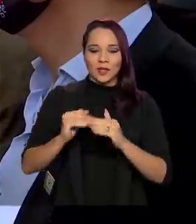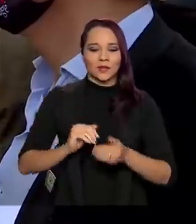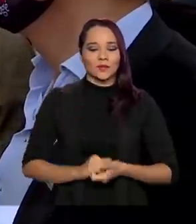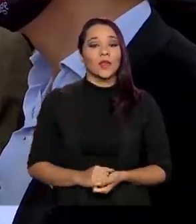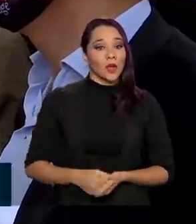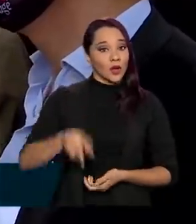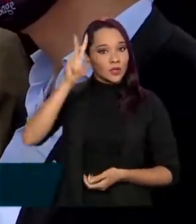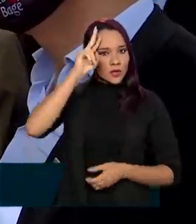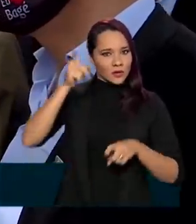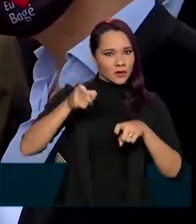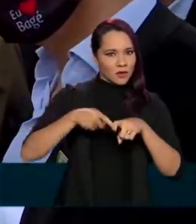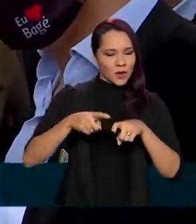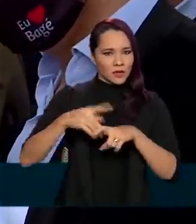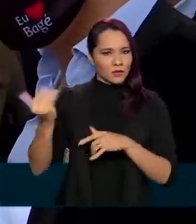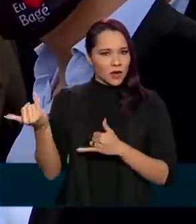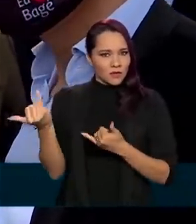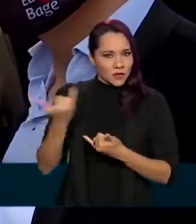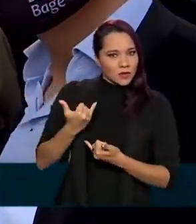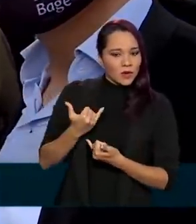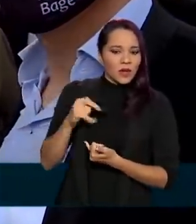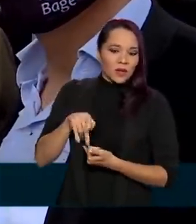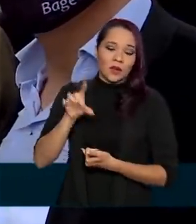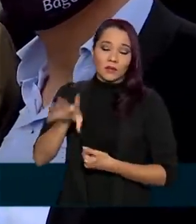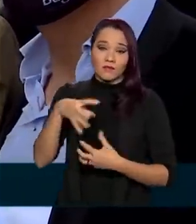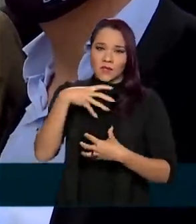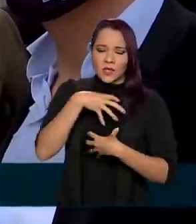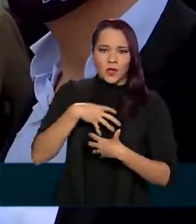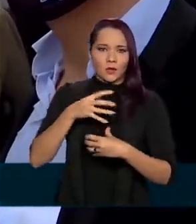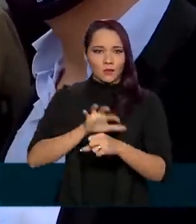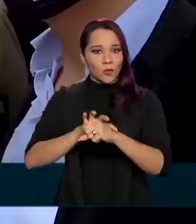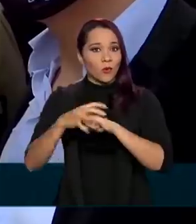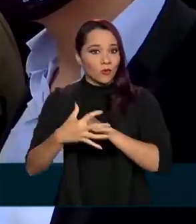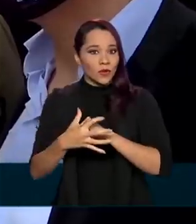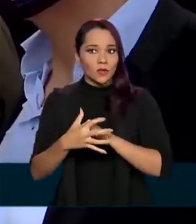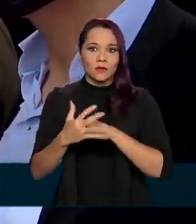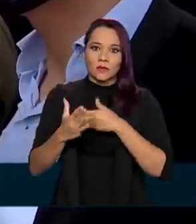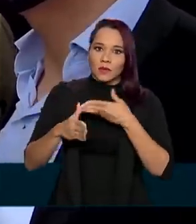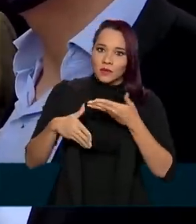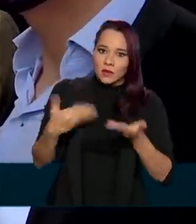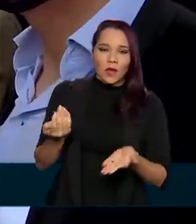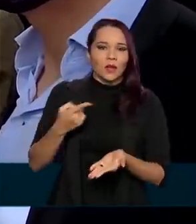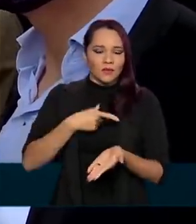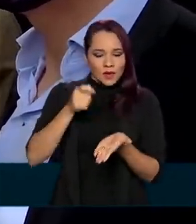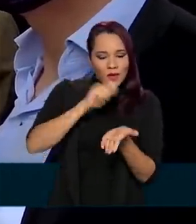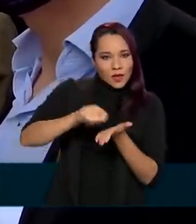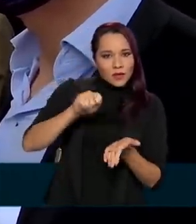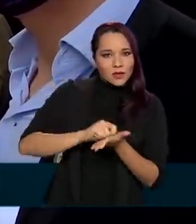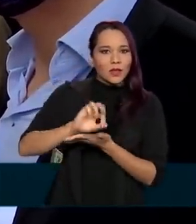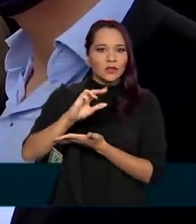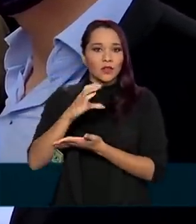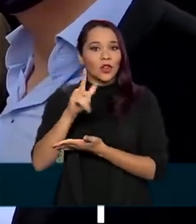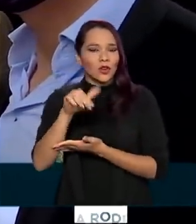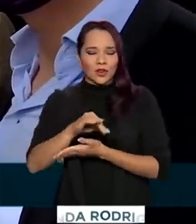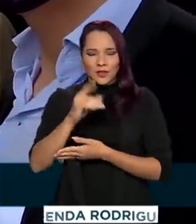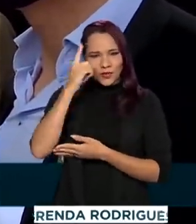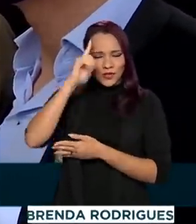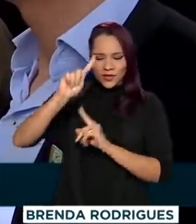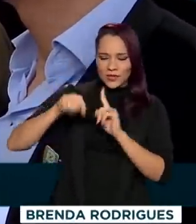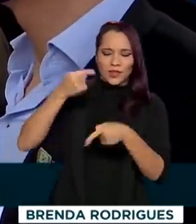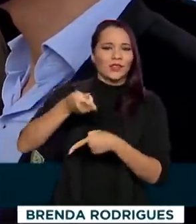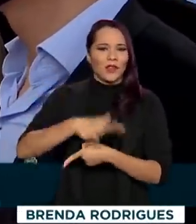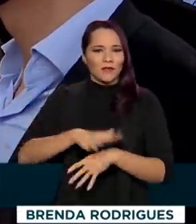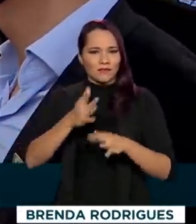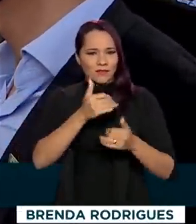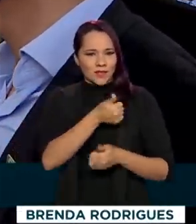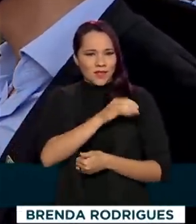O Médico falou que a princípio era sintoma de Covid, imediatamente recepiu a cloroquina e no dia seguinte estava 100%. E naquele dia